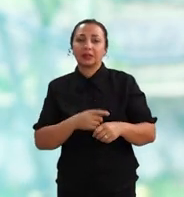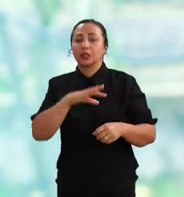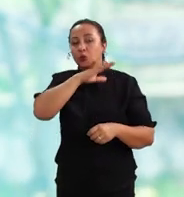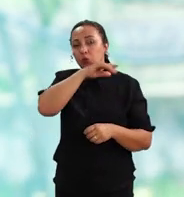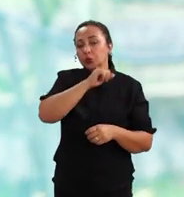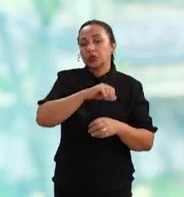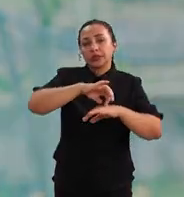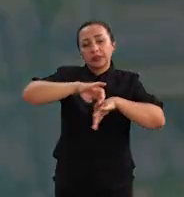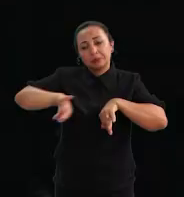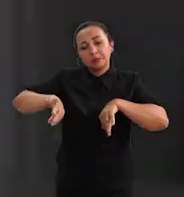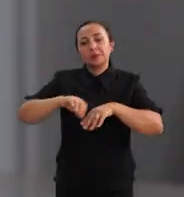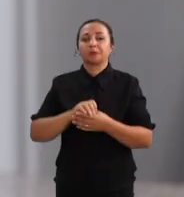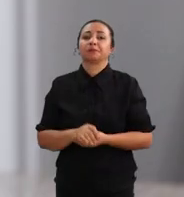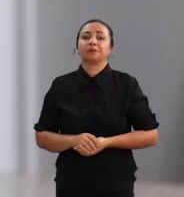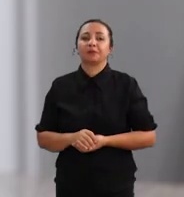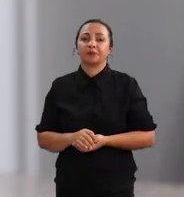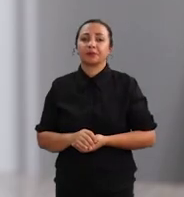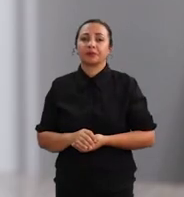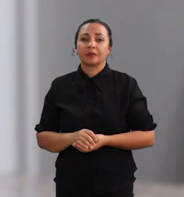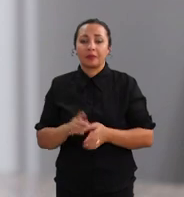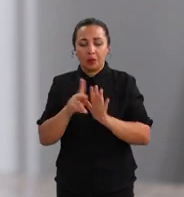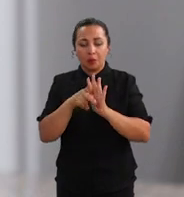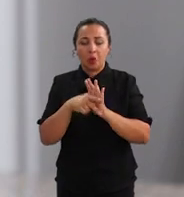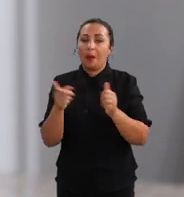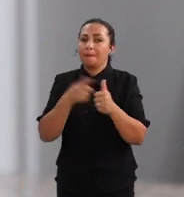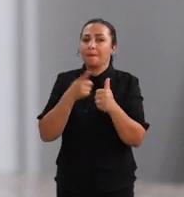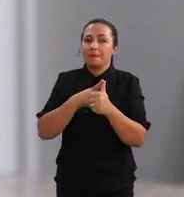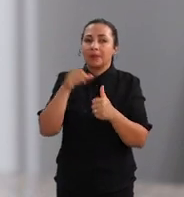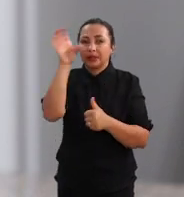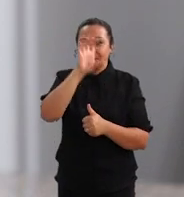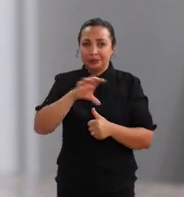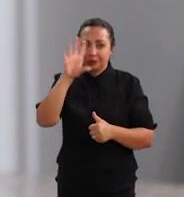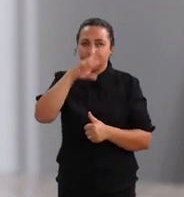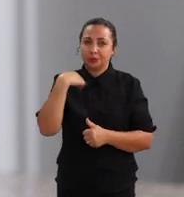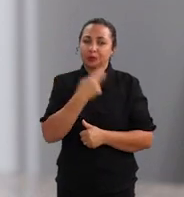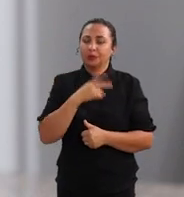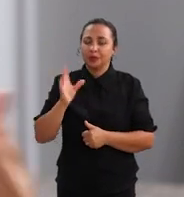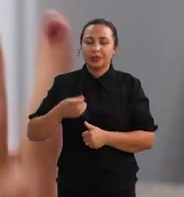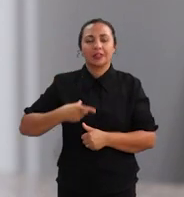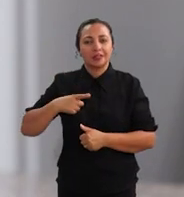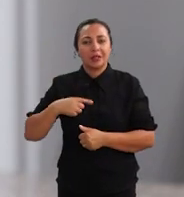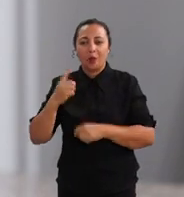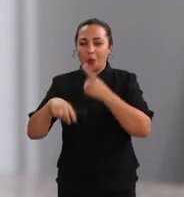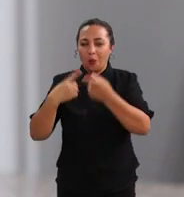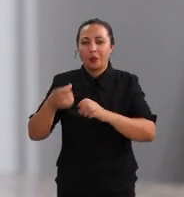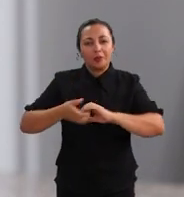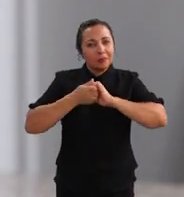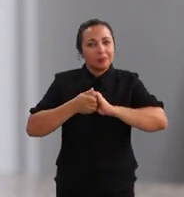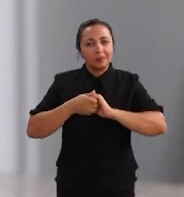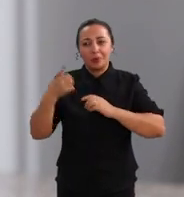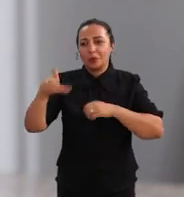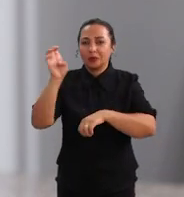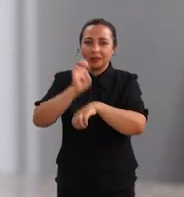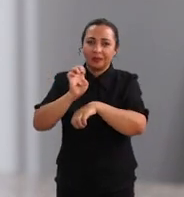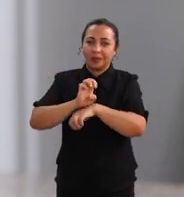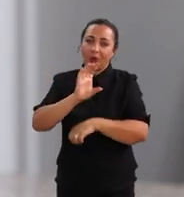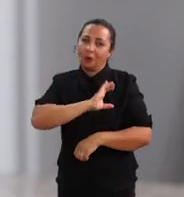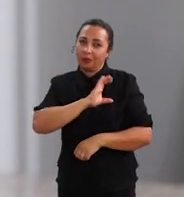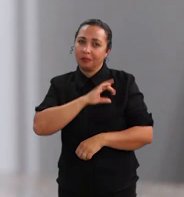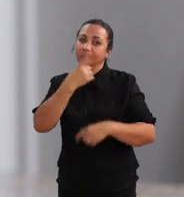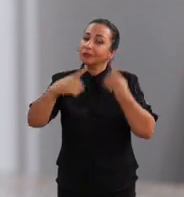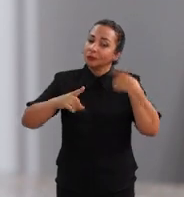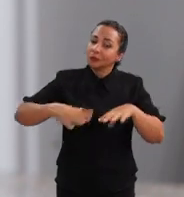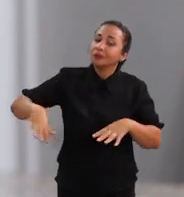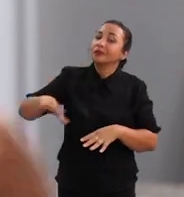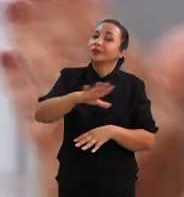patogênicos contra essa planta. Esse é um projeto pioneiro na nossa região. Já estamos com outras parcerias em outros estados, com